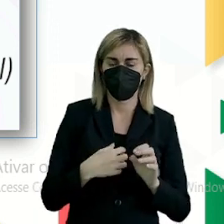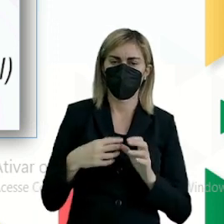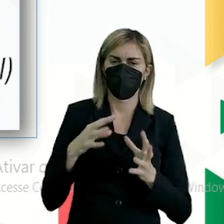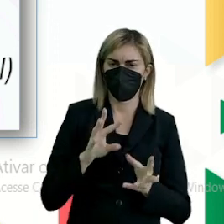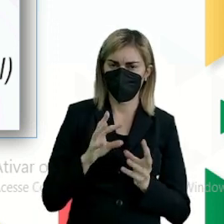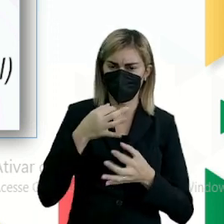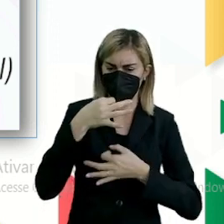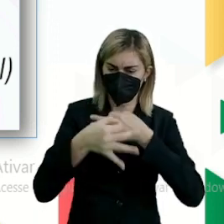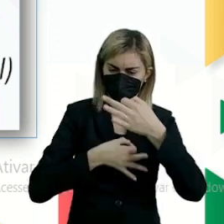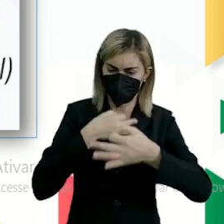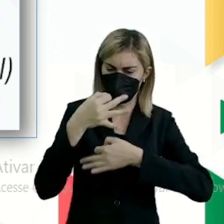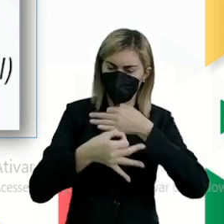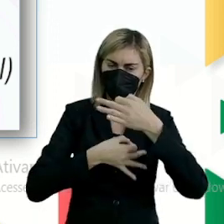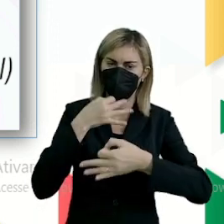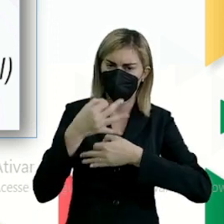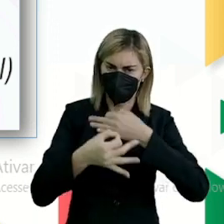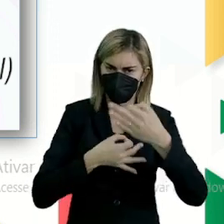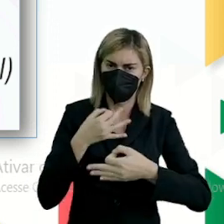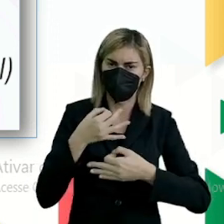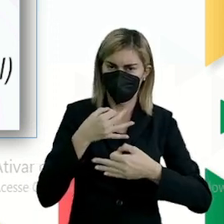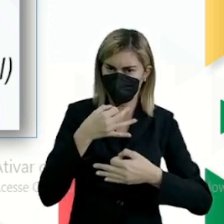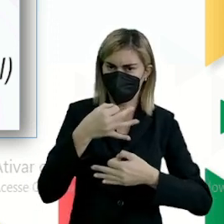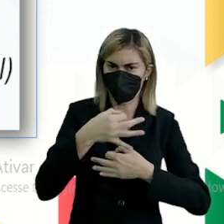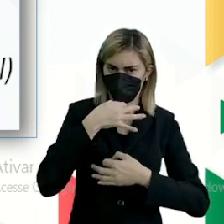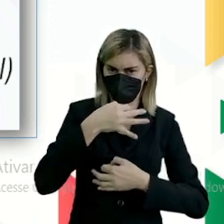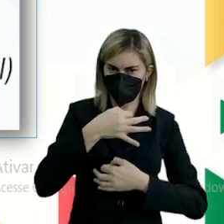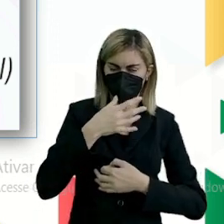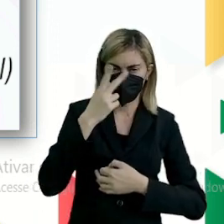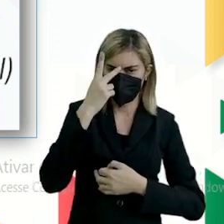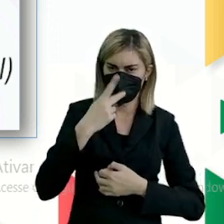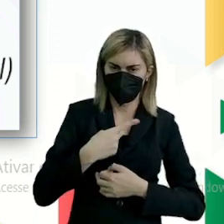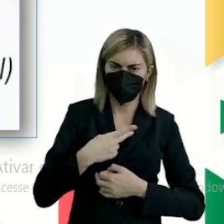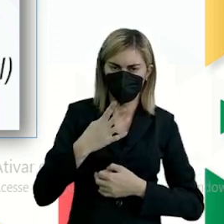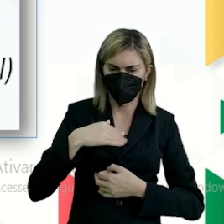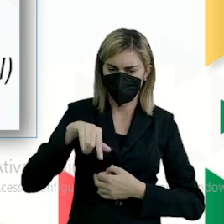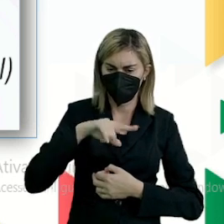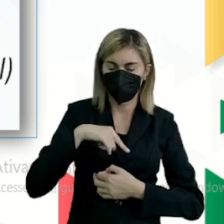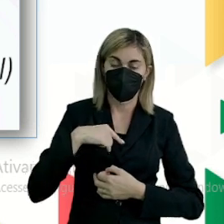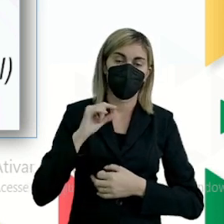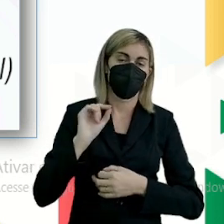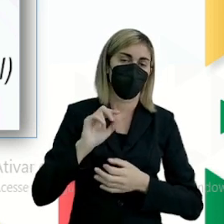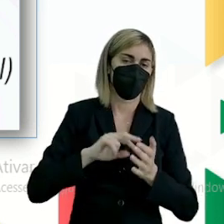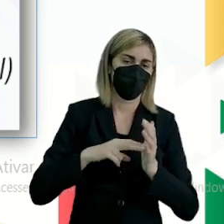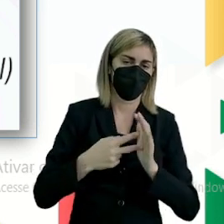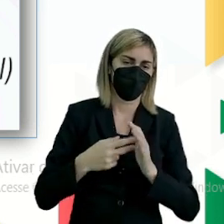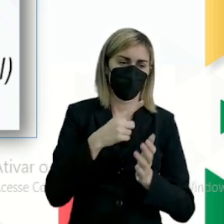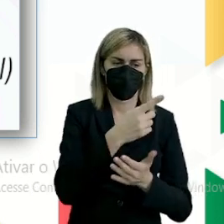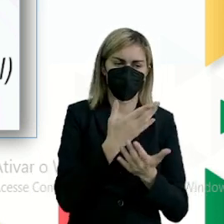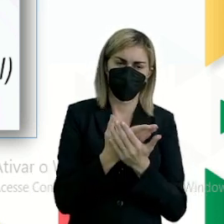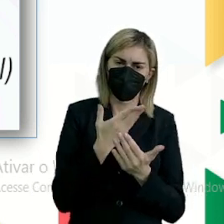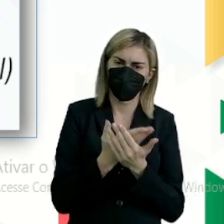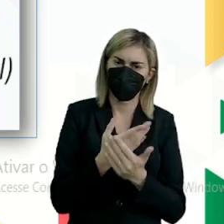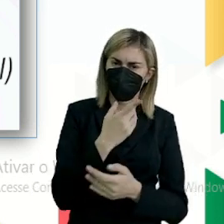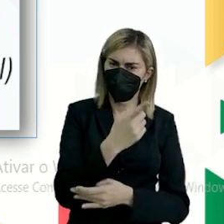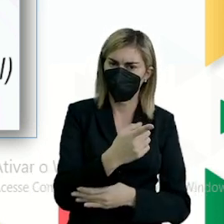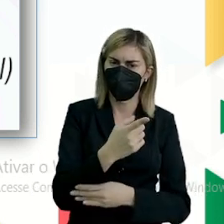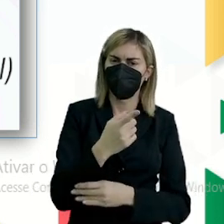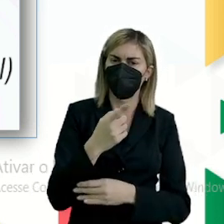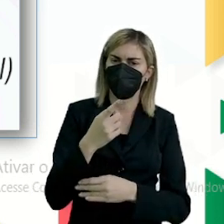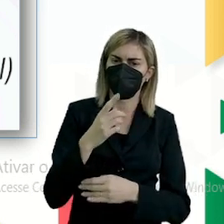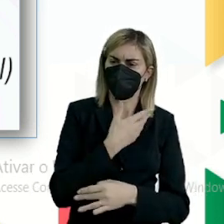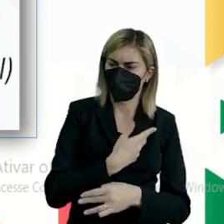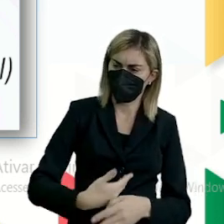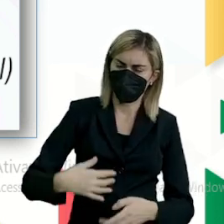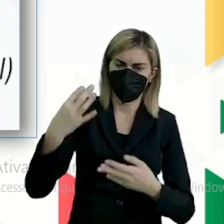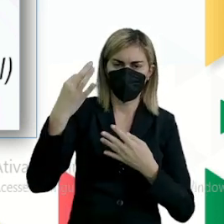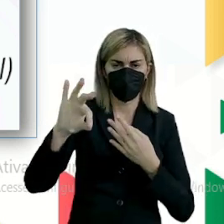argumentação, essa opinião nossa. Então, que quer dizer isso? Segundo estudos, o governo